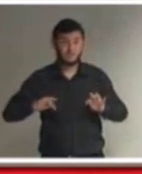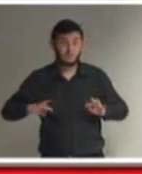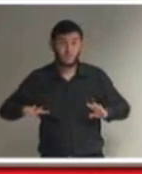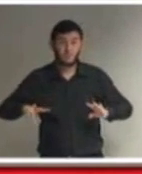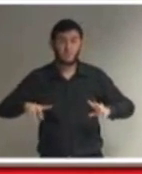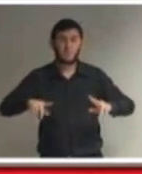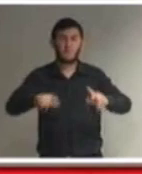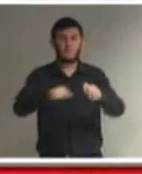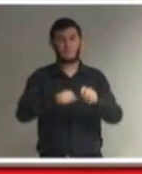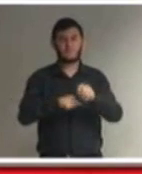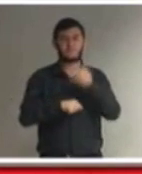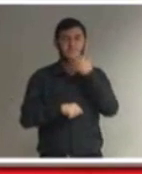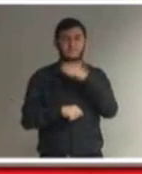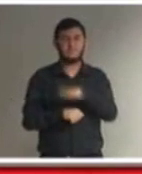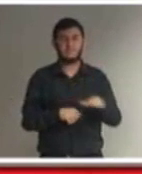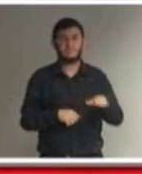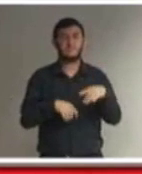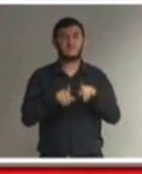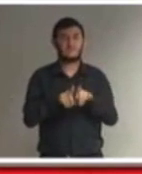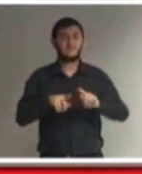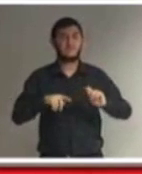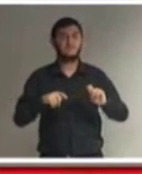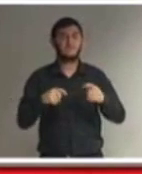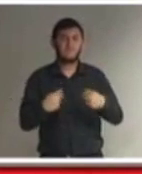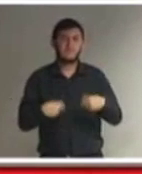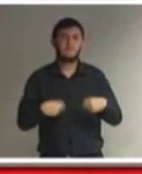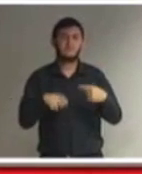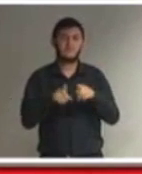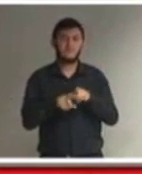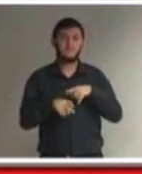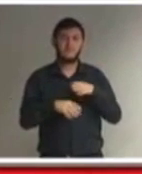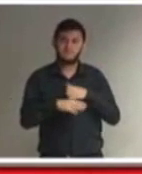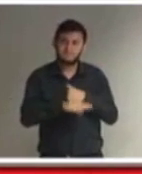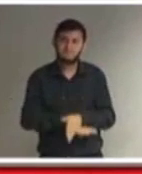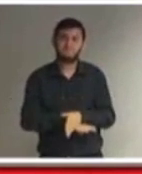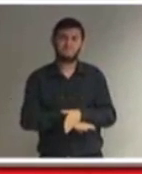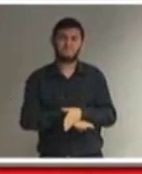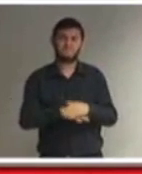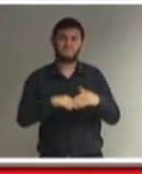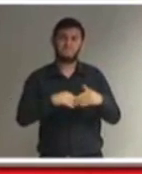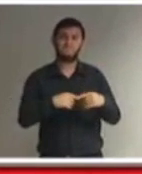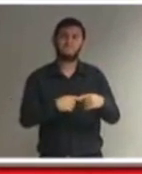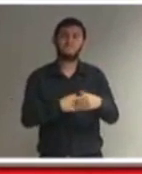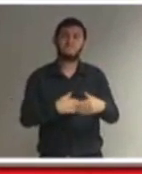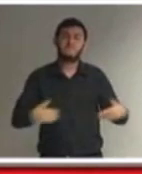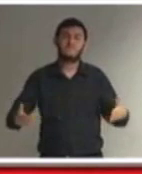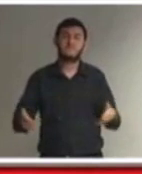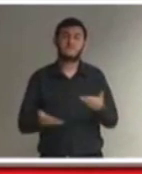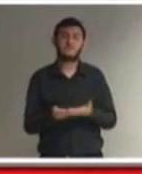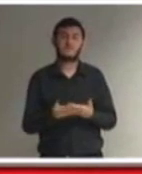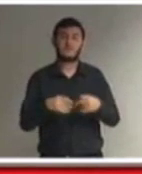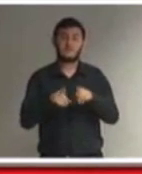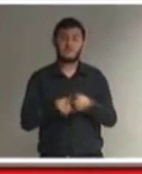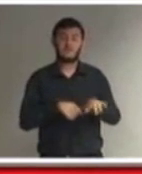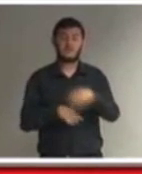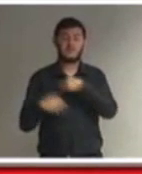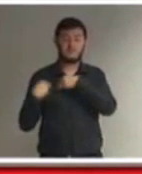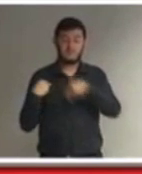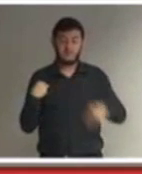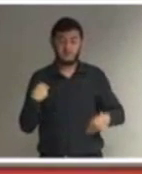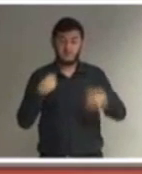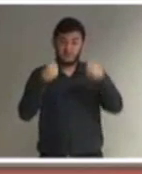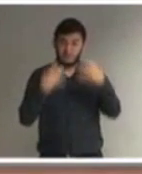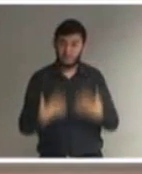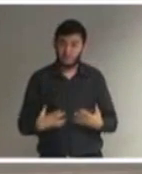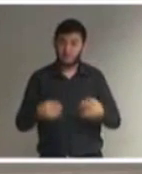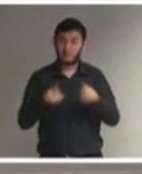esse colorido na sua sala de aula. O ministro fala expressamente no seu voto, a escola não é dado